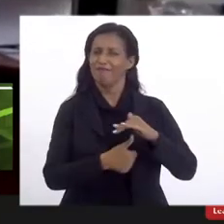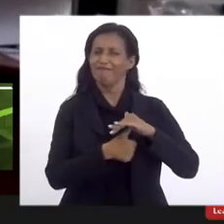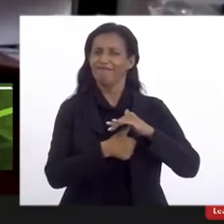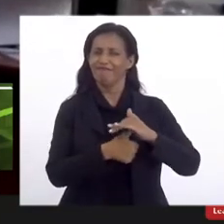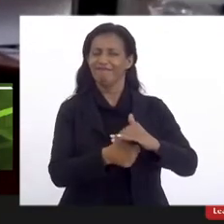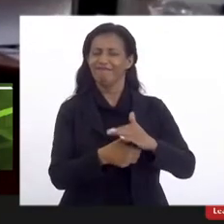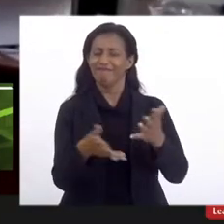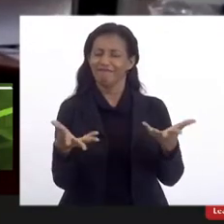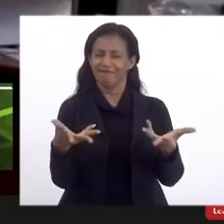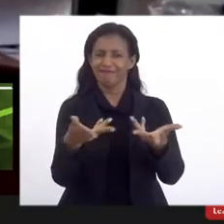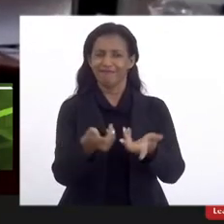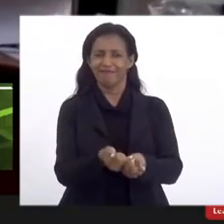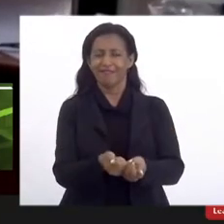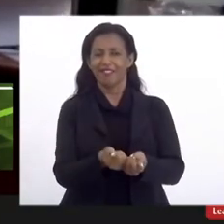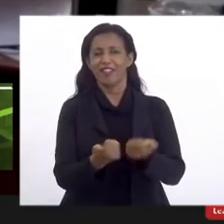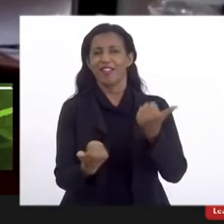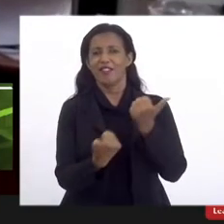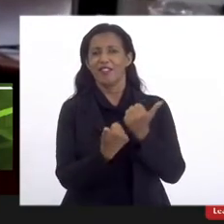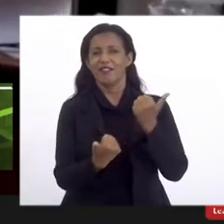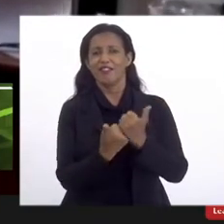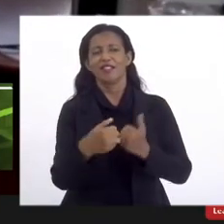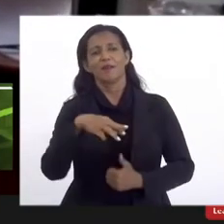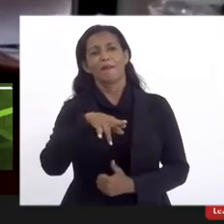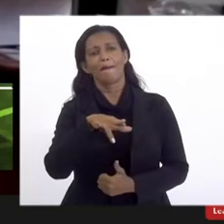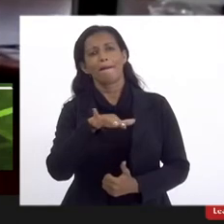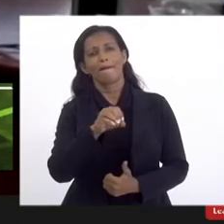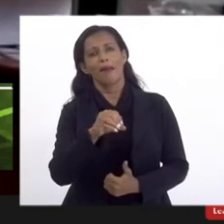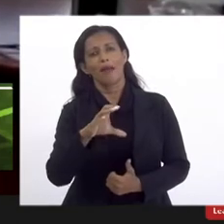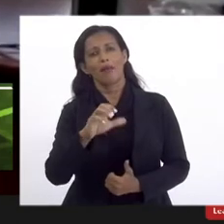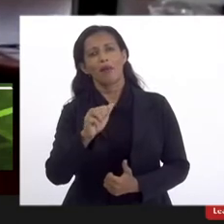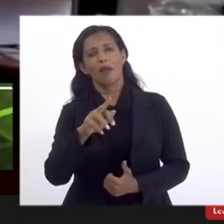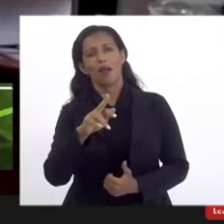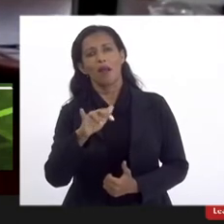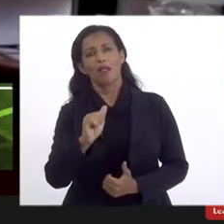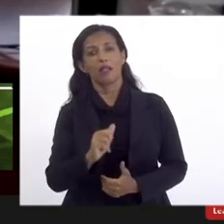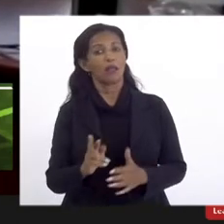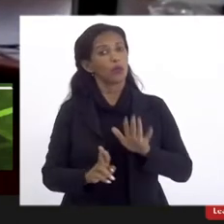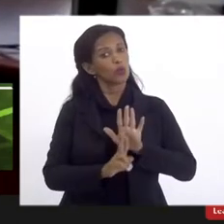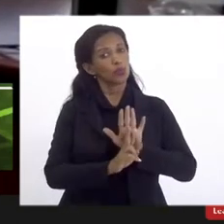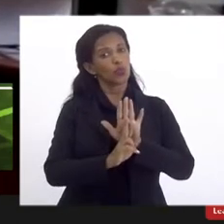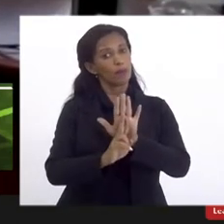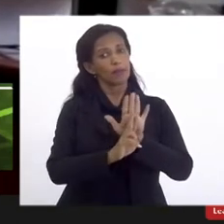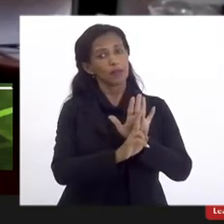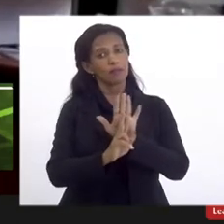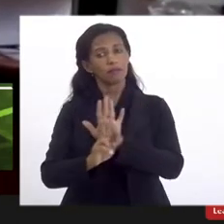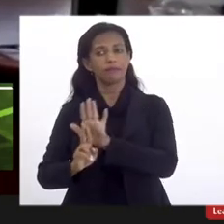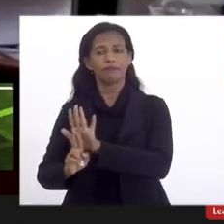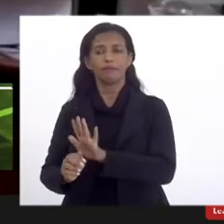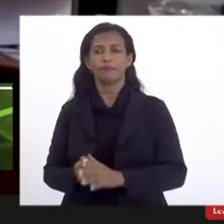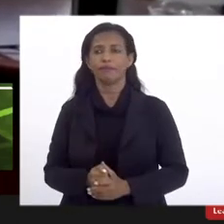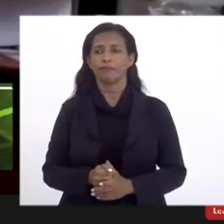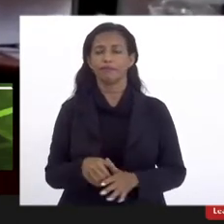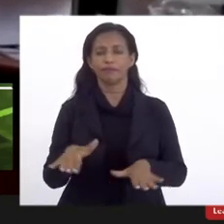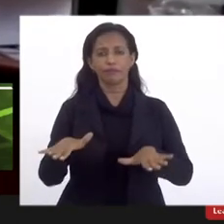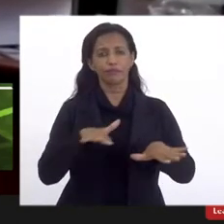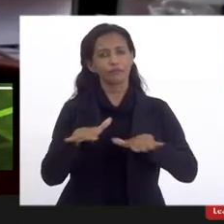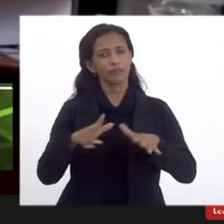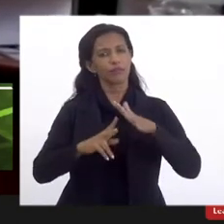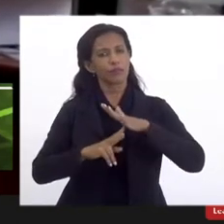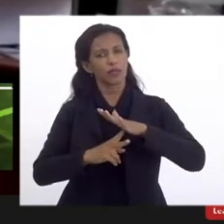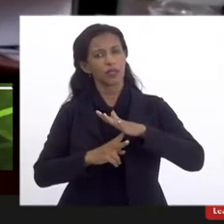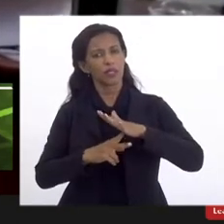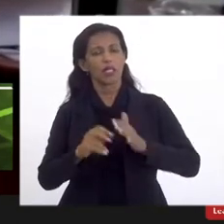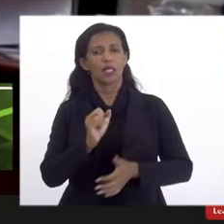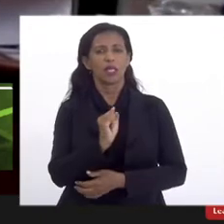o magnífico vice-reitor Mário Carneiro e os representantes dos movimentos sindicais, do